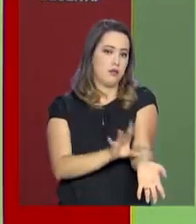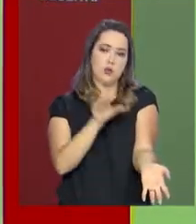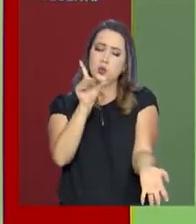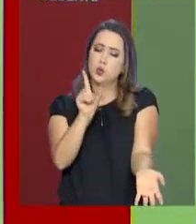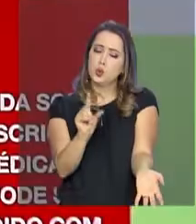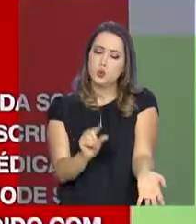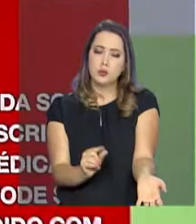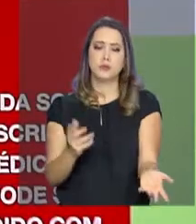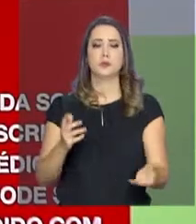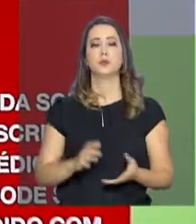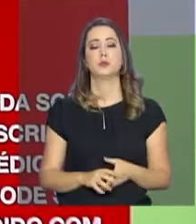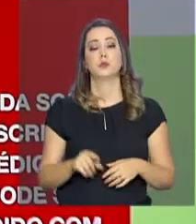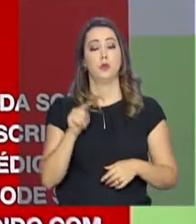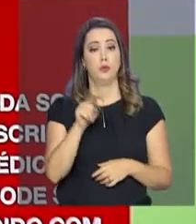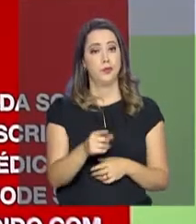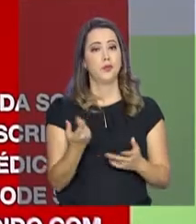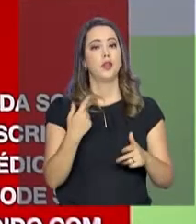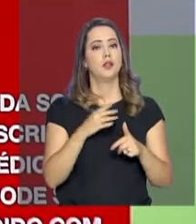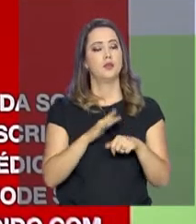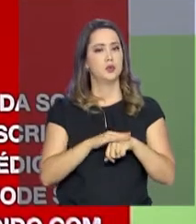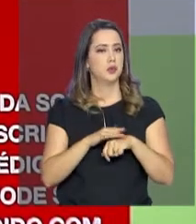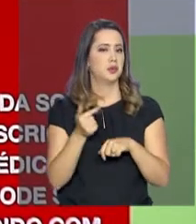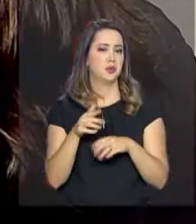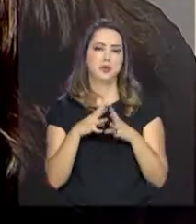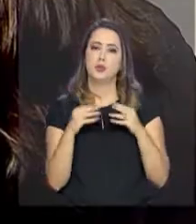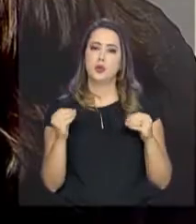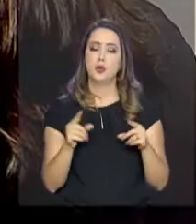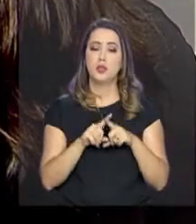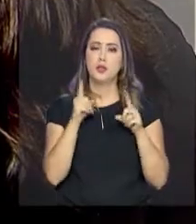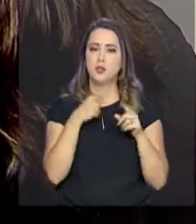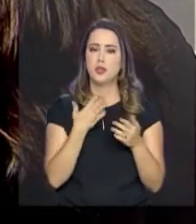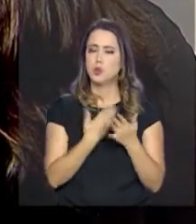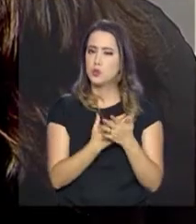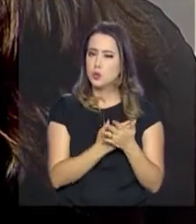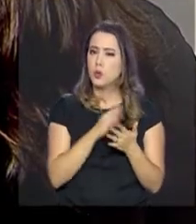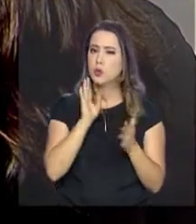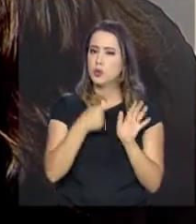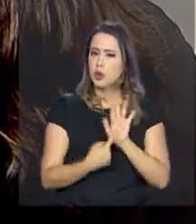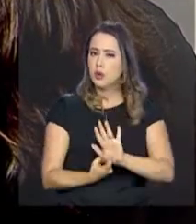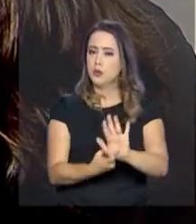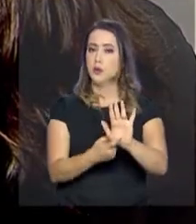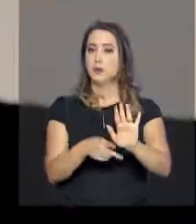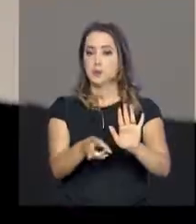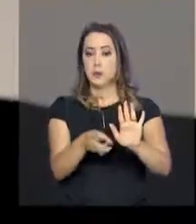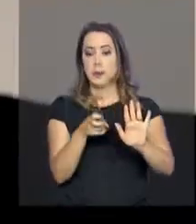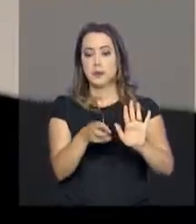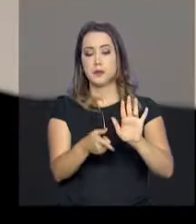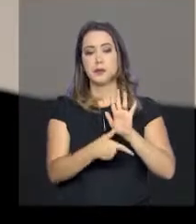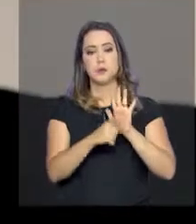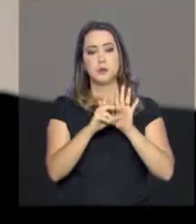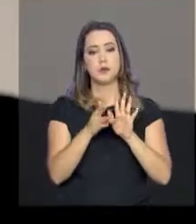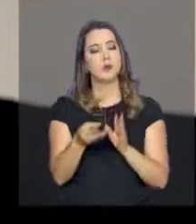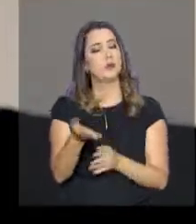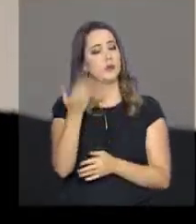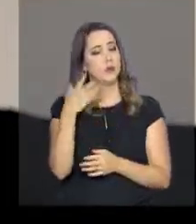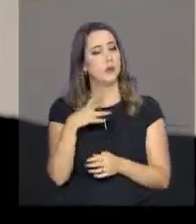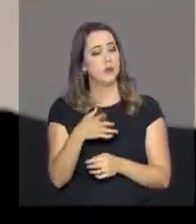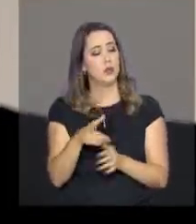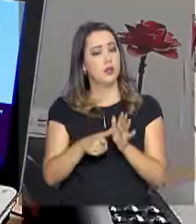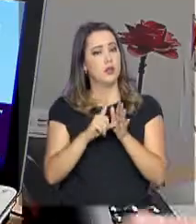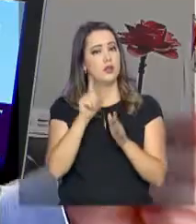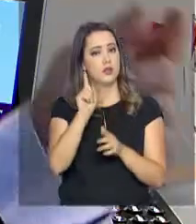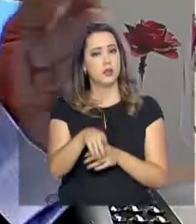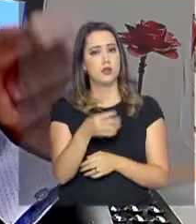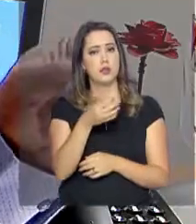ser amenizados. O Alzheimer ainda não tem cura, mas estudos apontam que diagnosticar a doença e começar o tratamento cedo